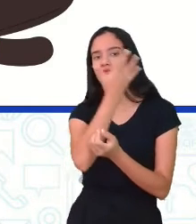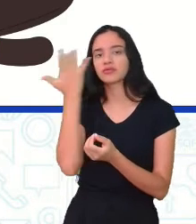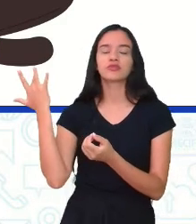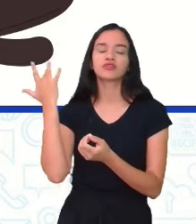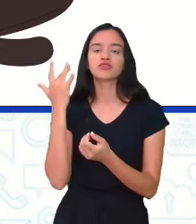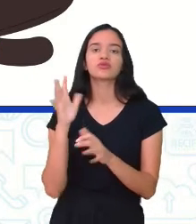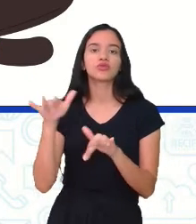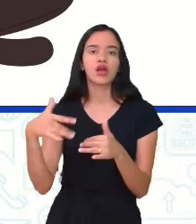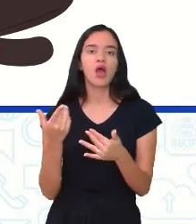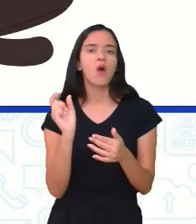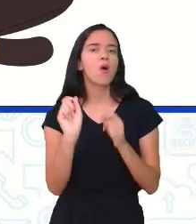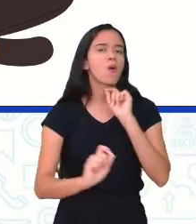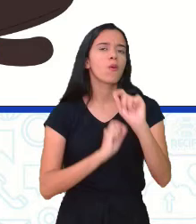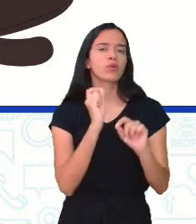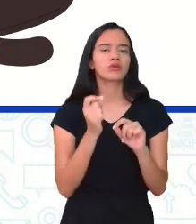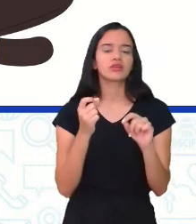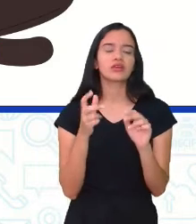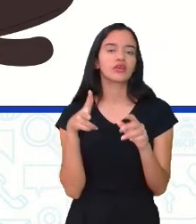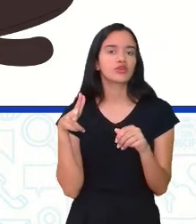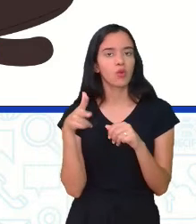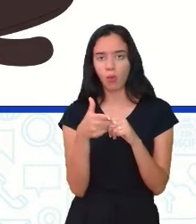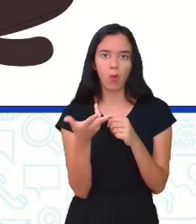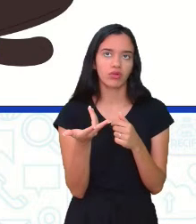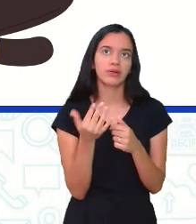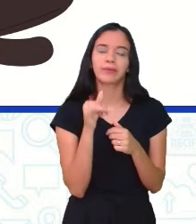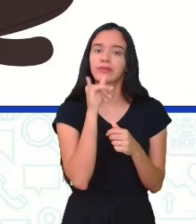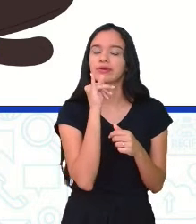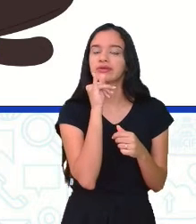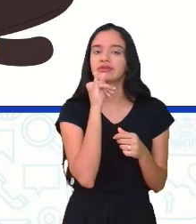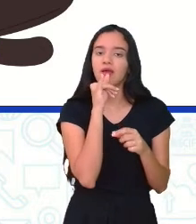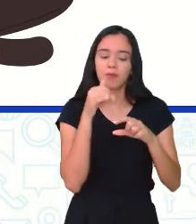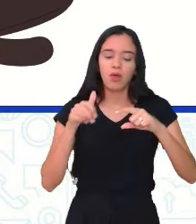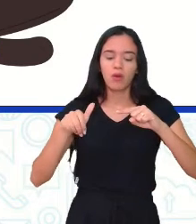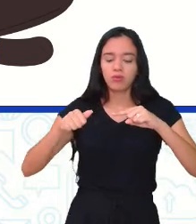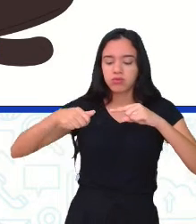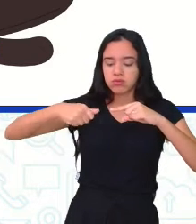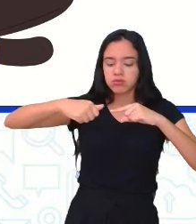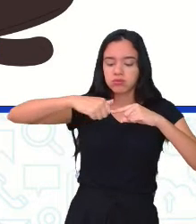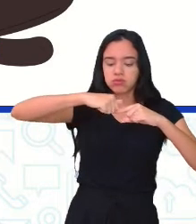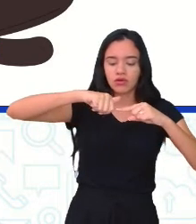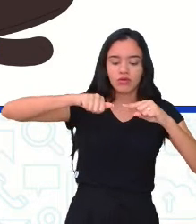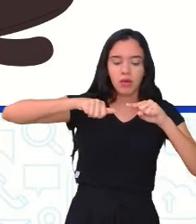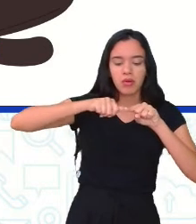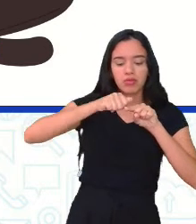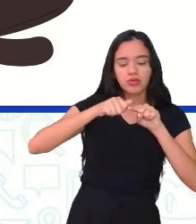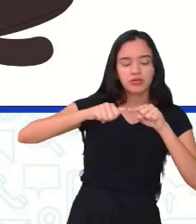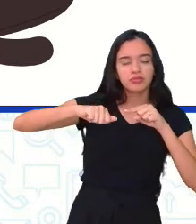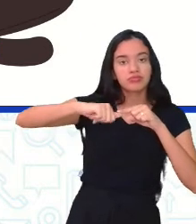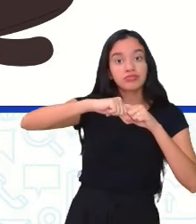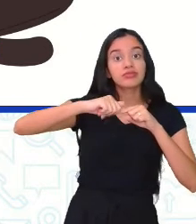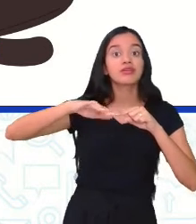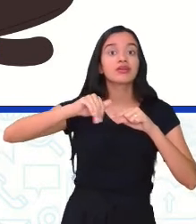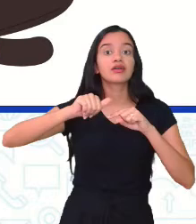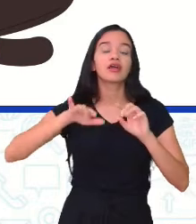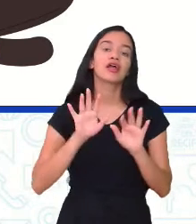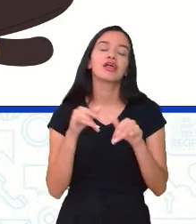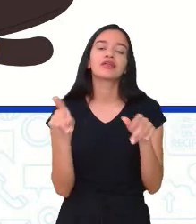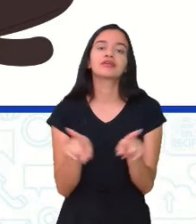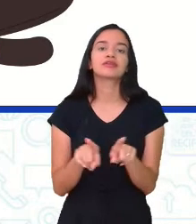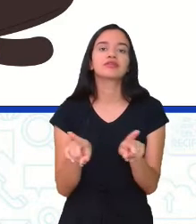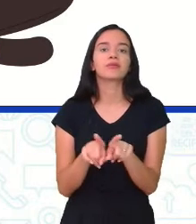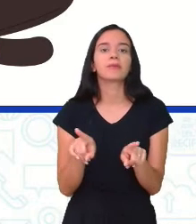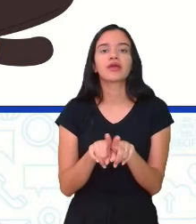Então, a gente vai ver o que é que corta. Vamos dizer, o alicate de unha é um. A questão que a gente colocou, colocação de